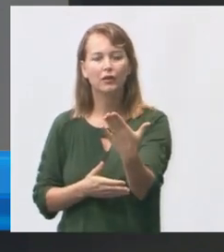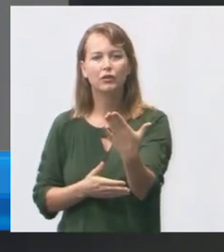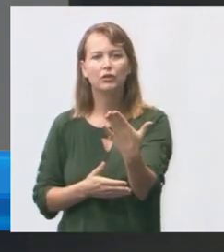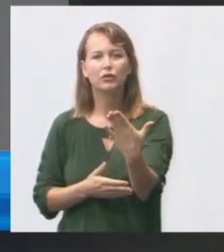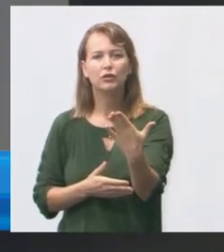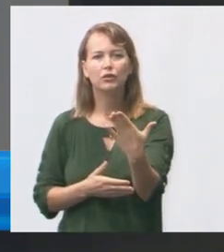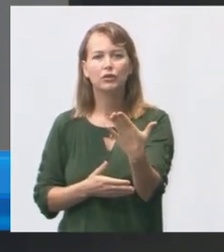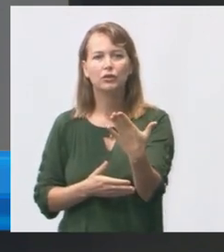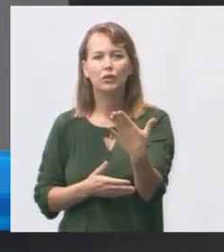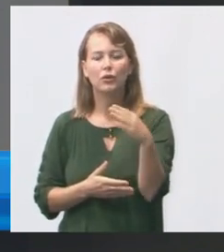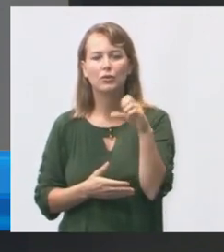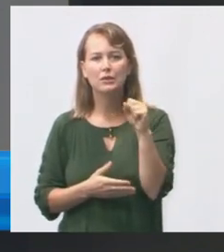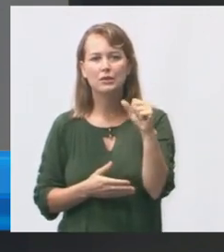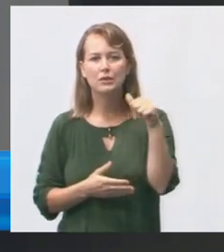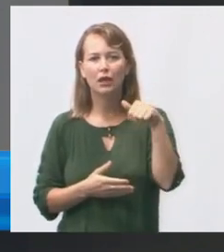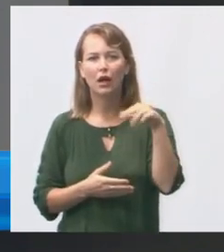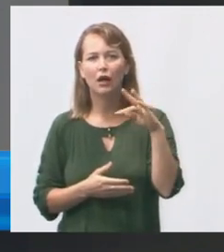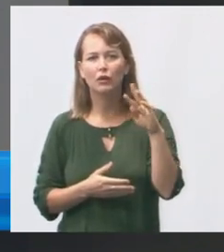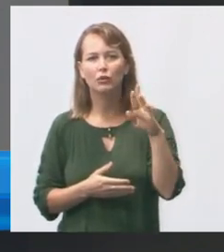santuário